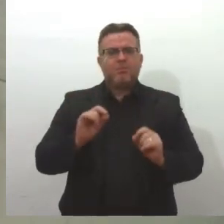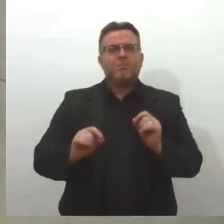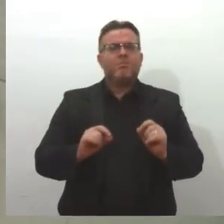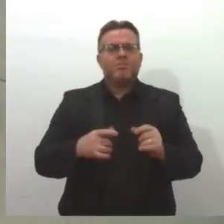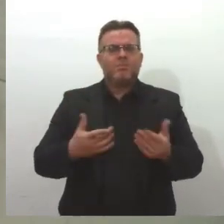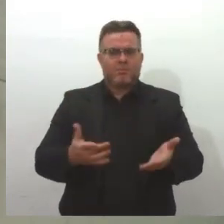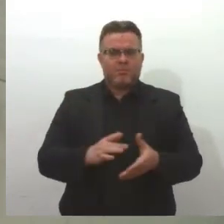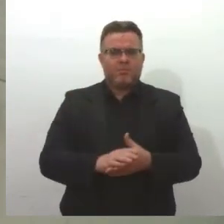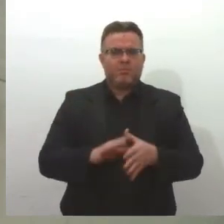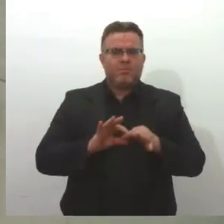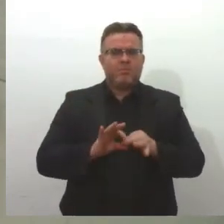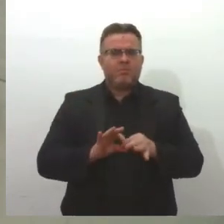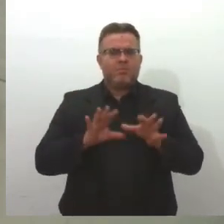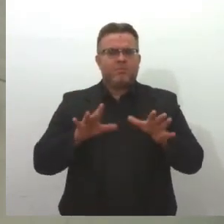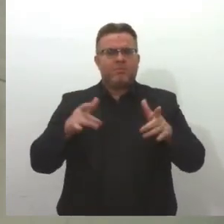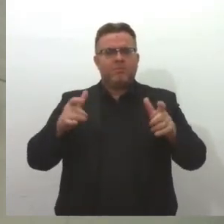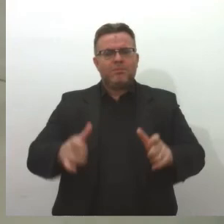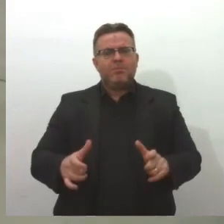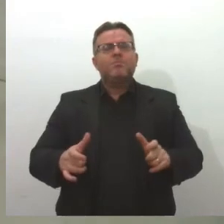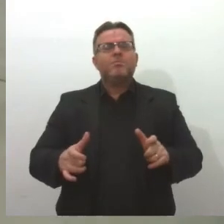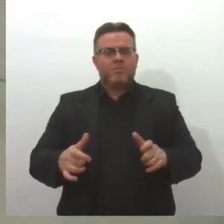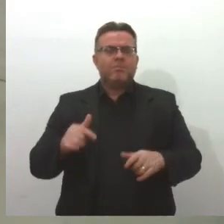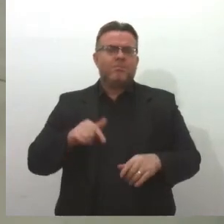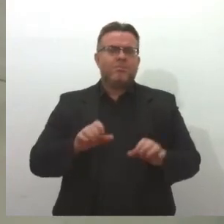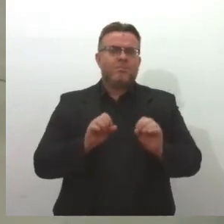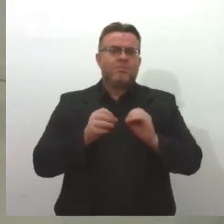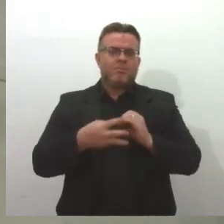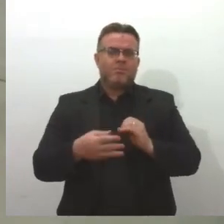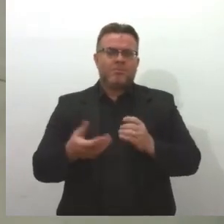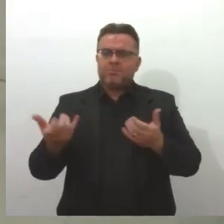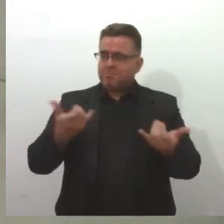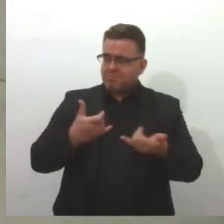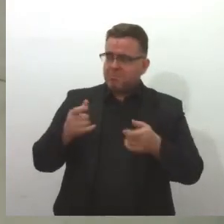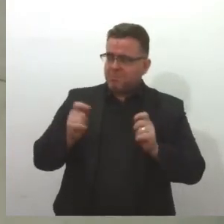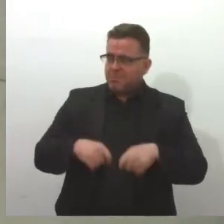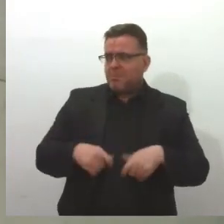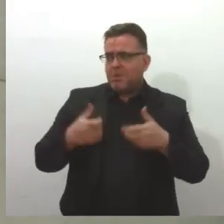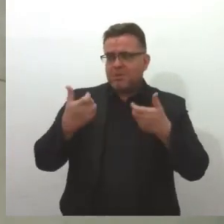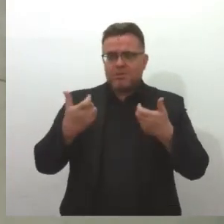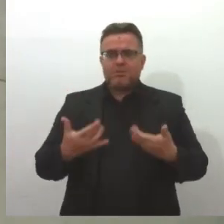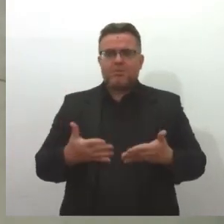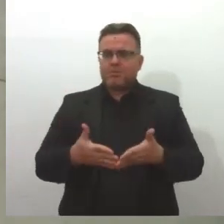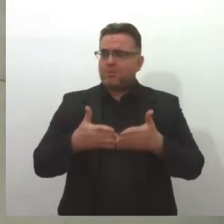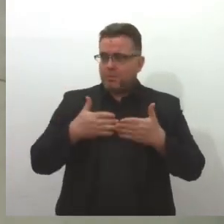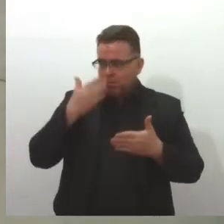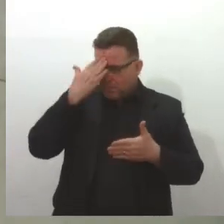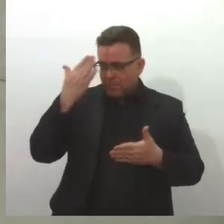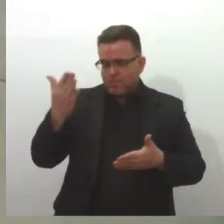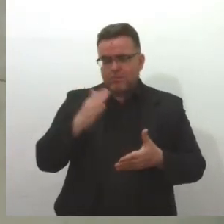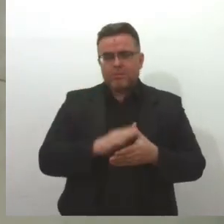disponibiliza o espaço aqui da TVA LES, quando você tiver a informação, pode trazer para a gente também, tá bom, Genilson?